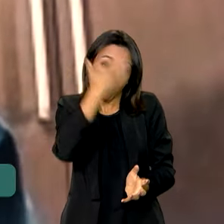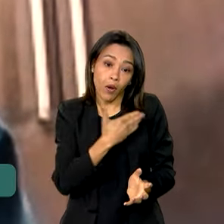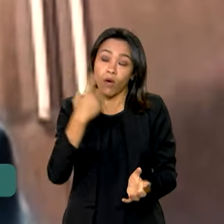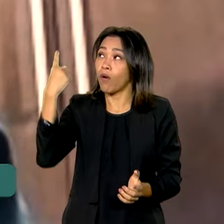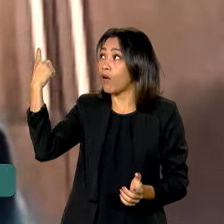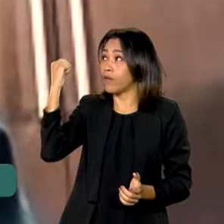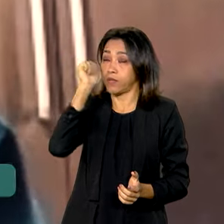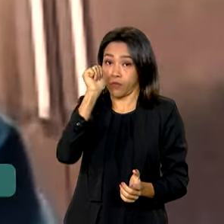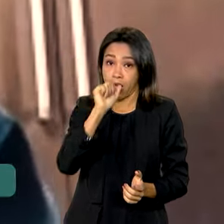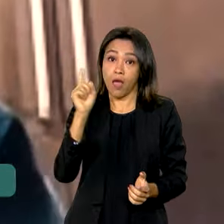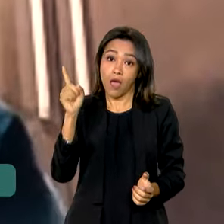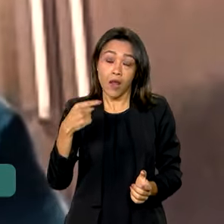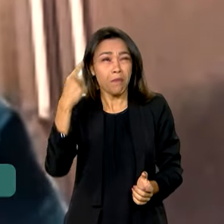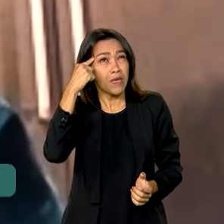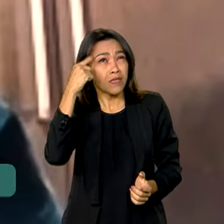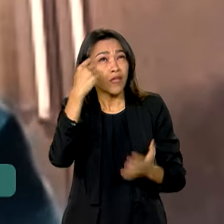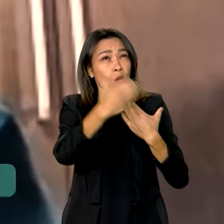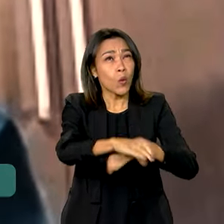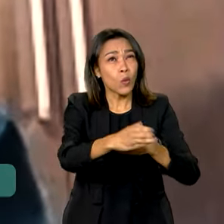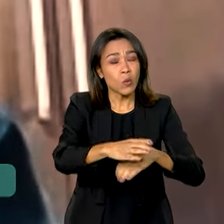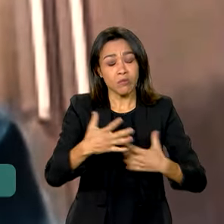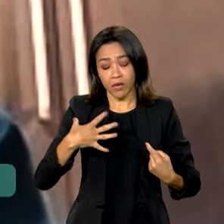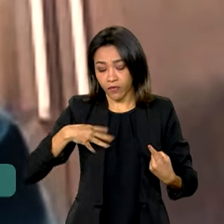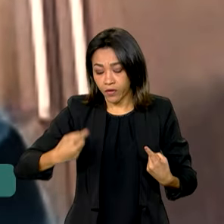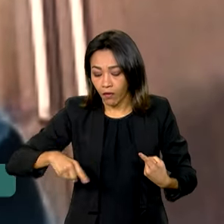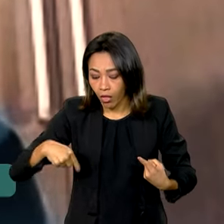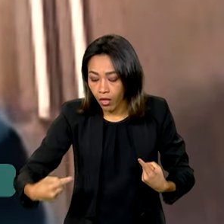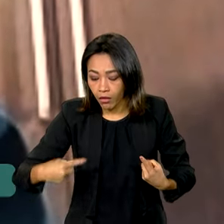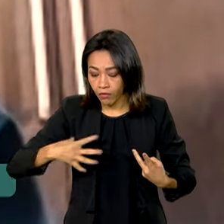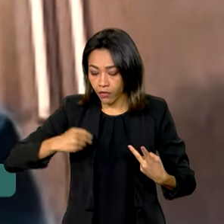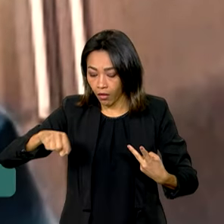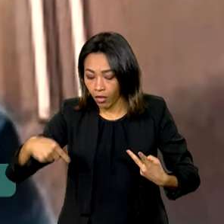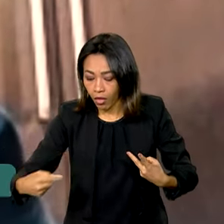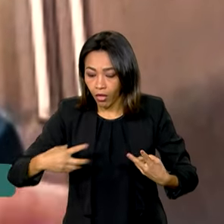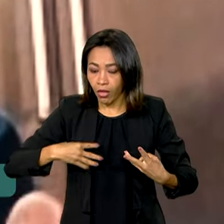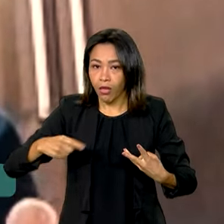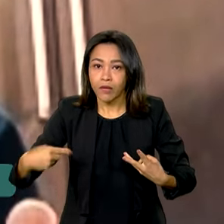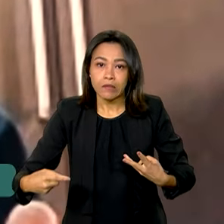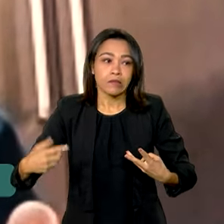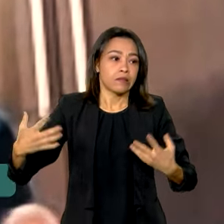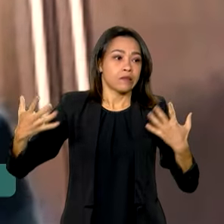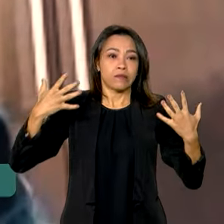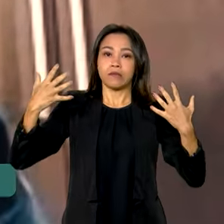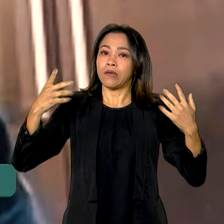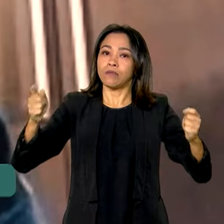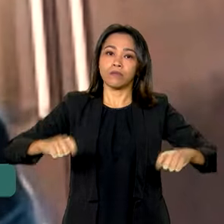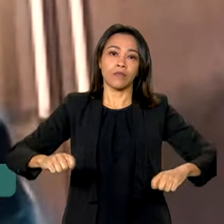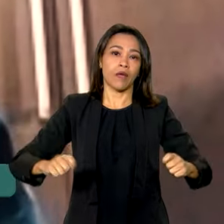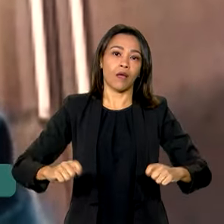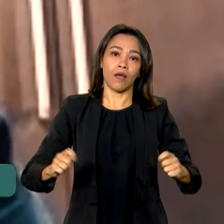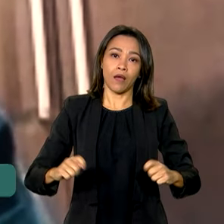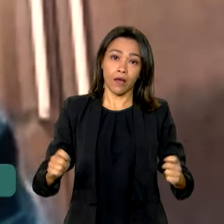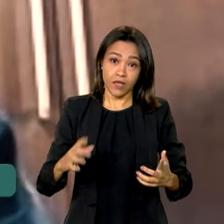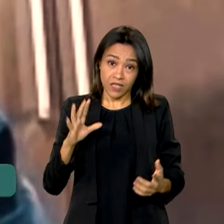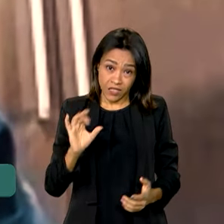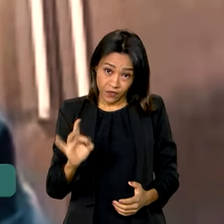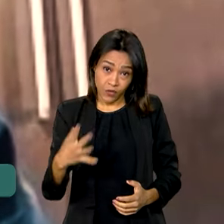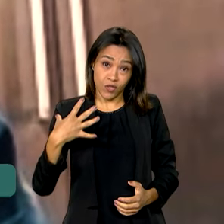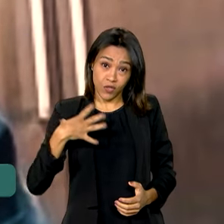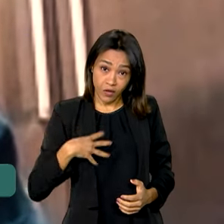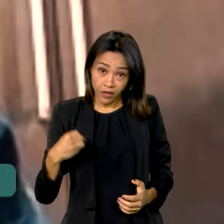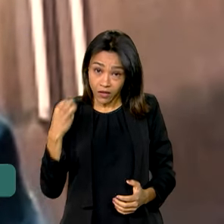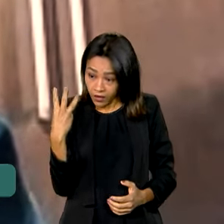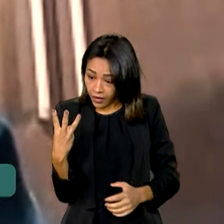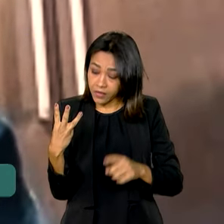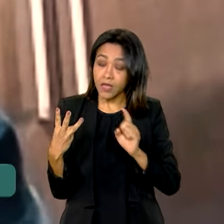Estava querendo estar para o concurso, mas aí vem, né, um filho atrás do outro, e mais por conta, assim, se fosse só os três e o Elias não